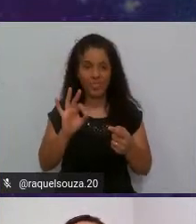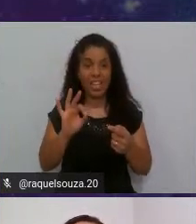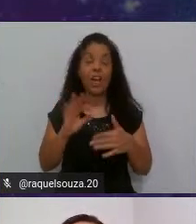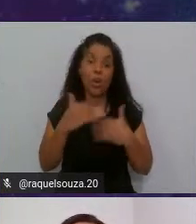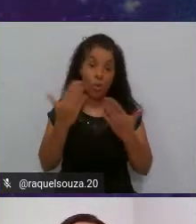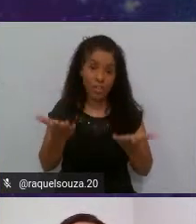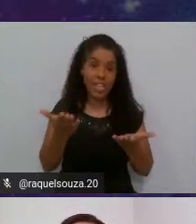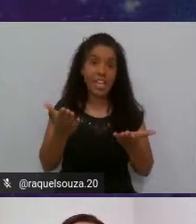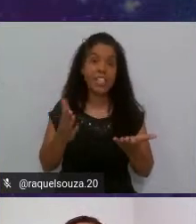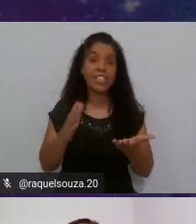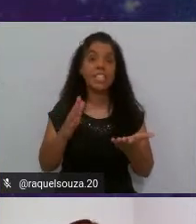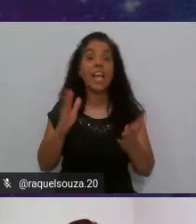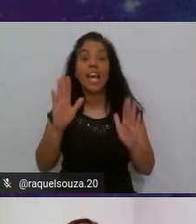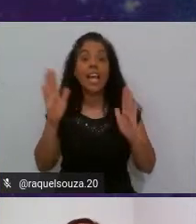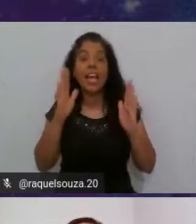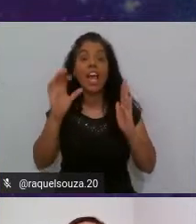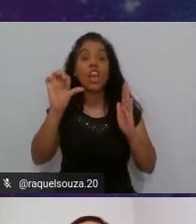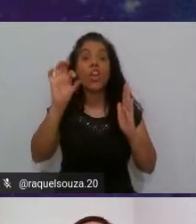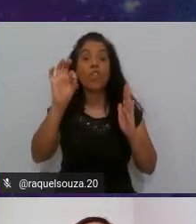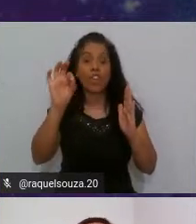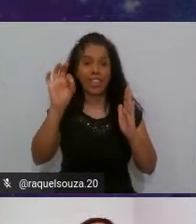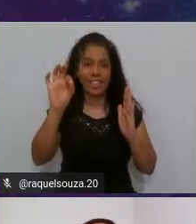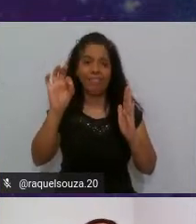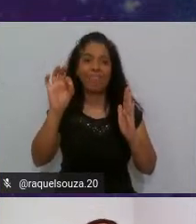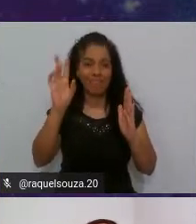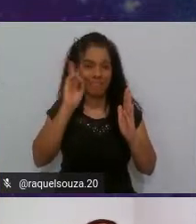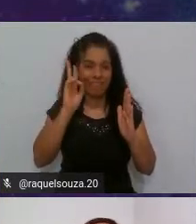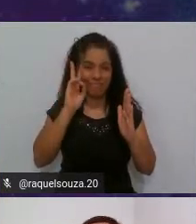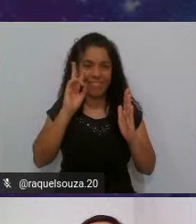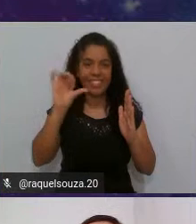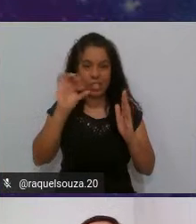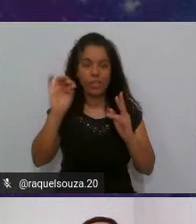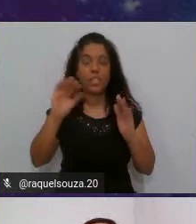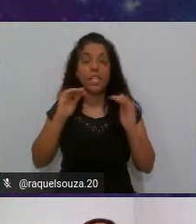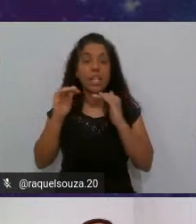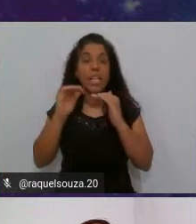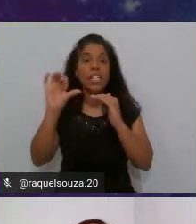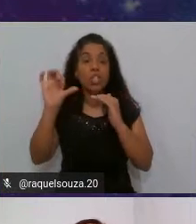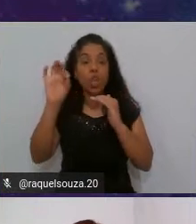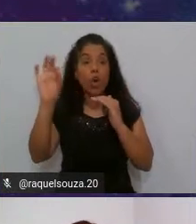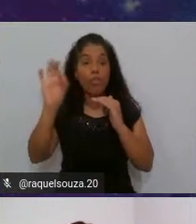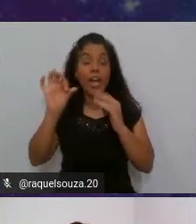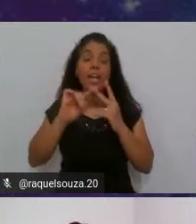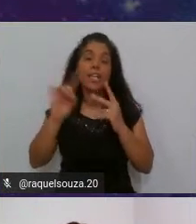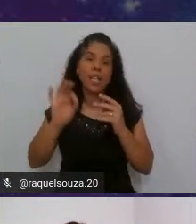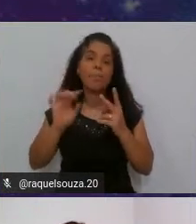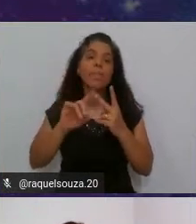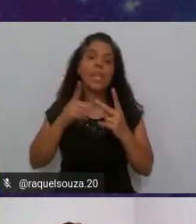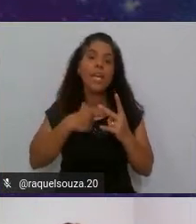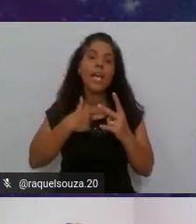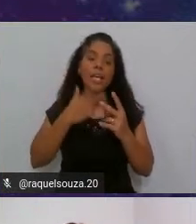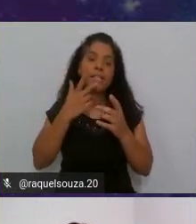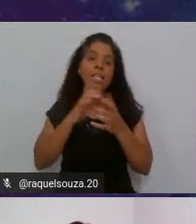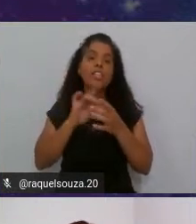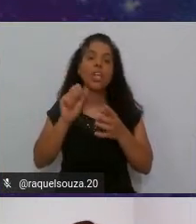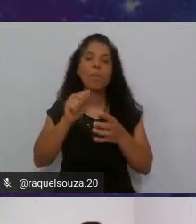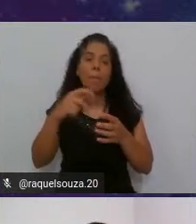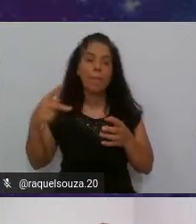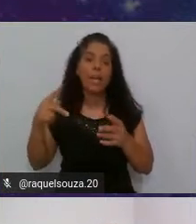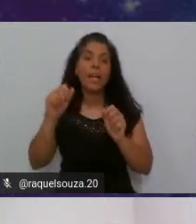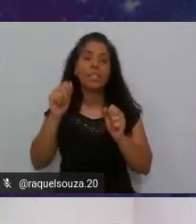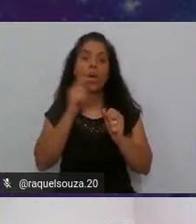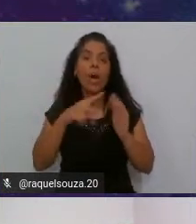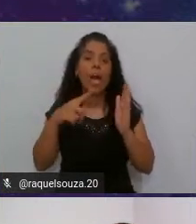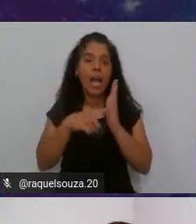linha dos 90 linha dos 90 e na linha dos 90 ele diz que a minha aplicação ela